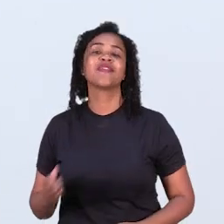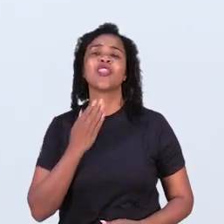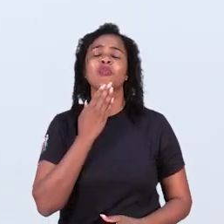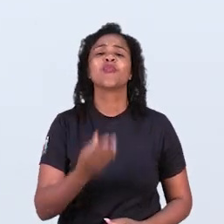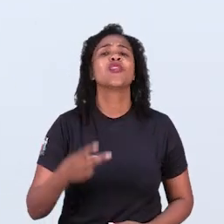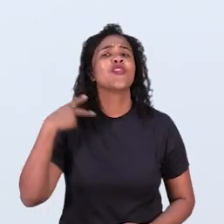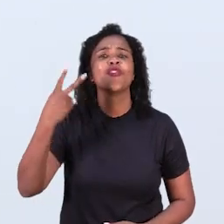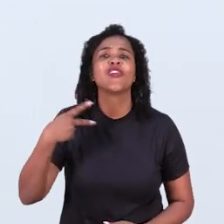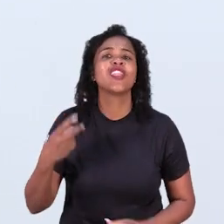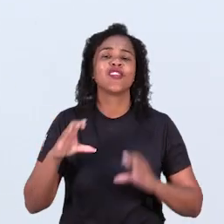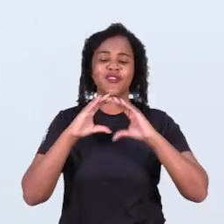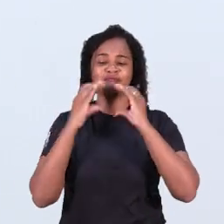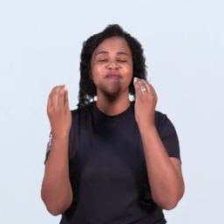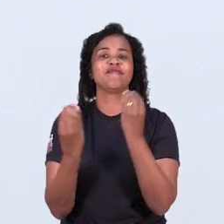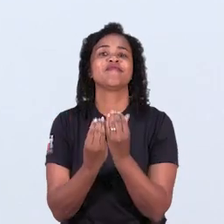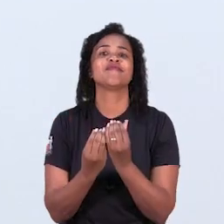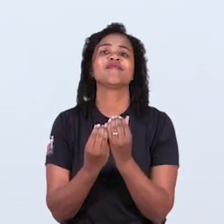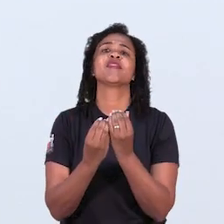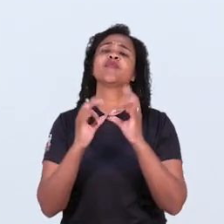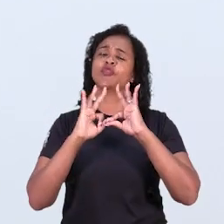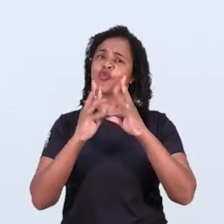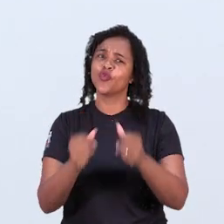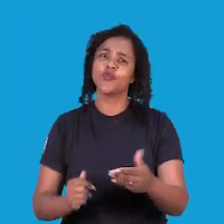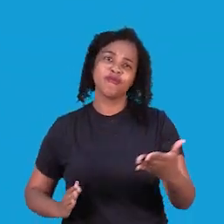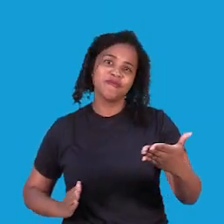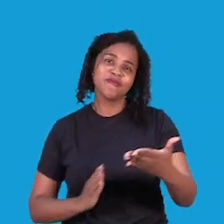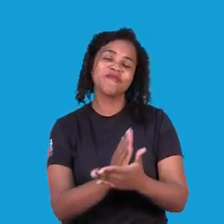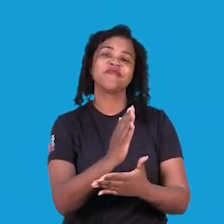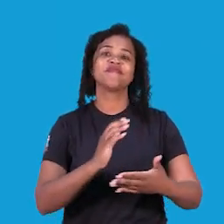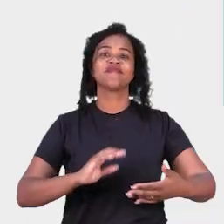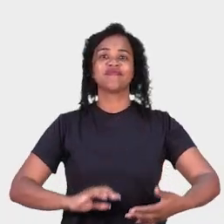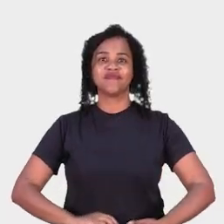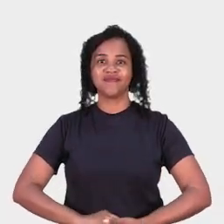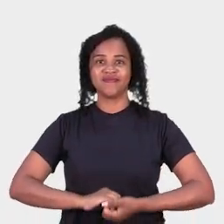deste vereador e a Câmara Municipal aprovou hoje por unanimidade.